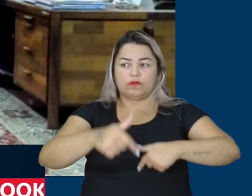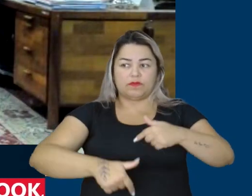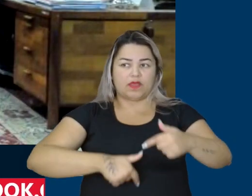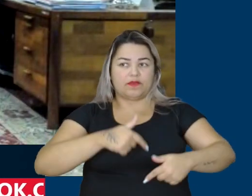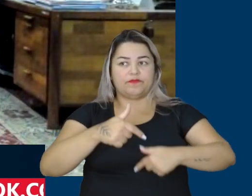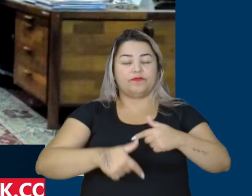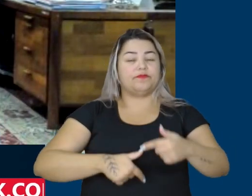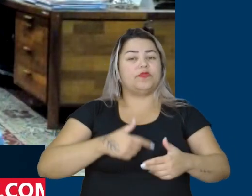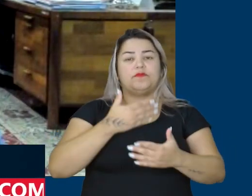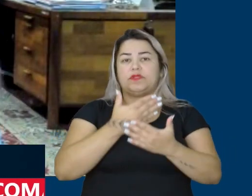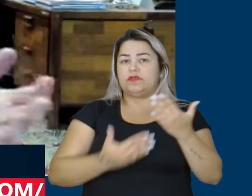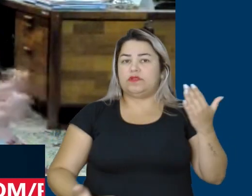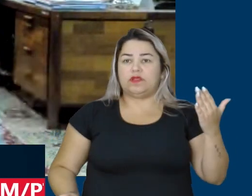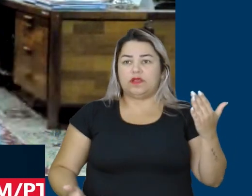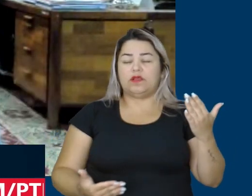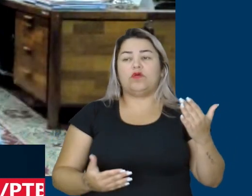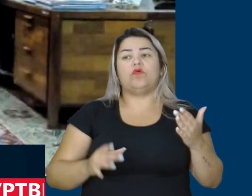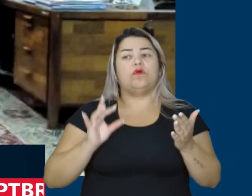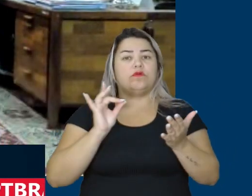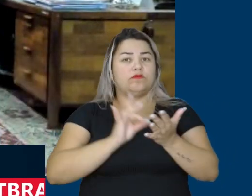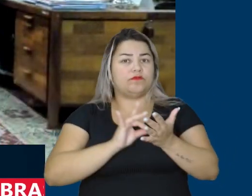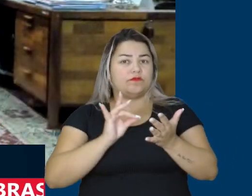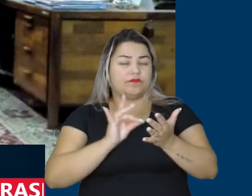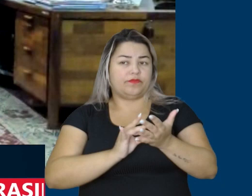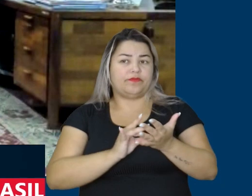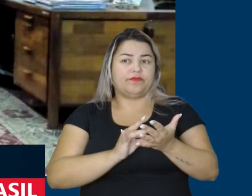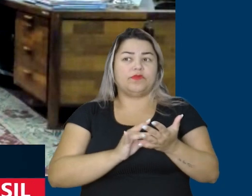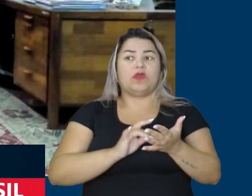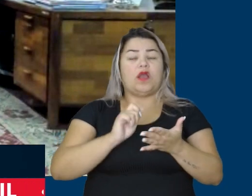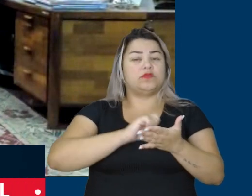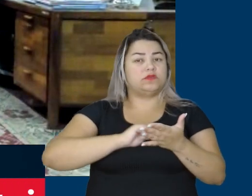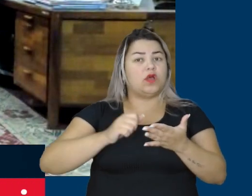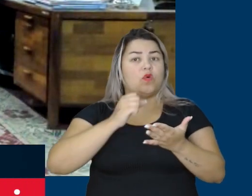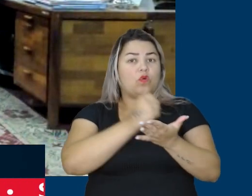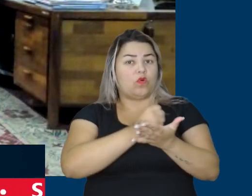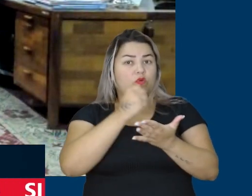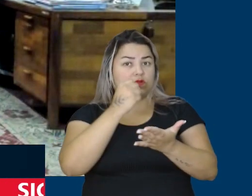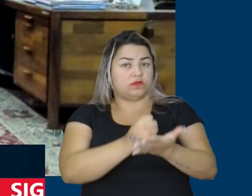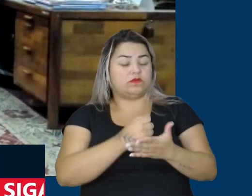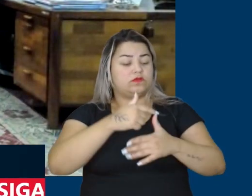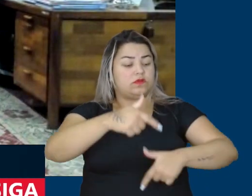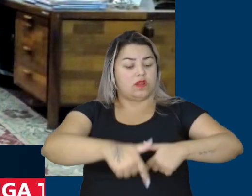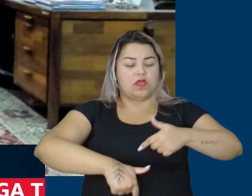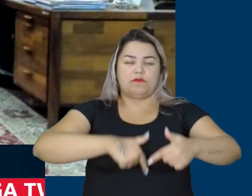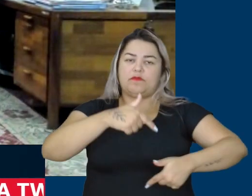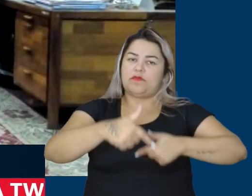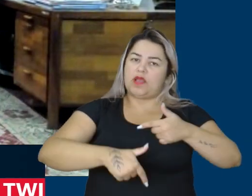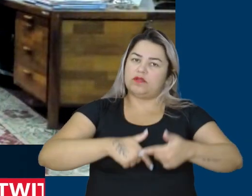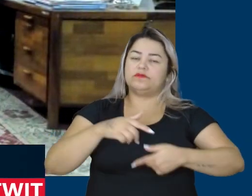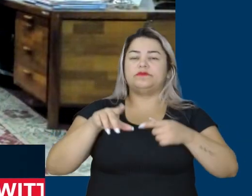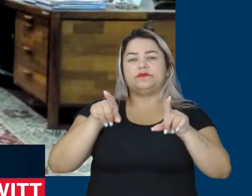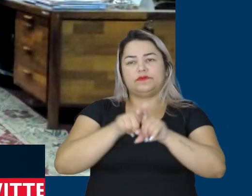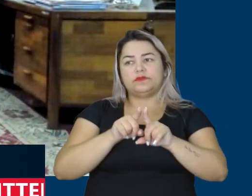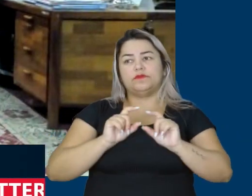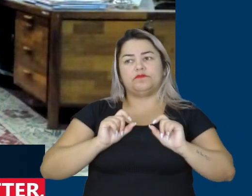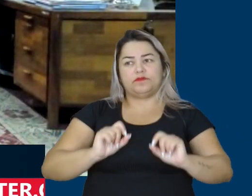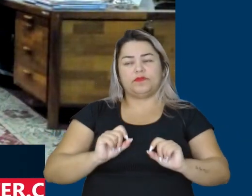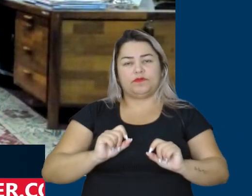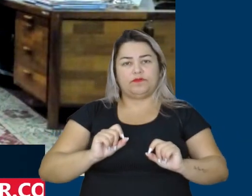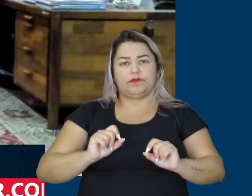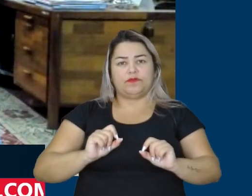ele não perderá imediatamente o fato de assinar um contrato de trabalho, especialmente se for um contrato de trabalho por